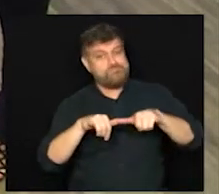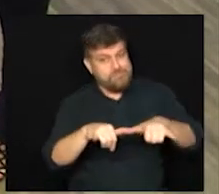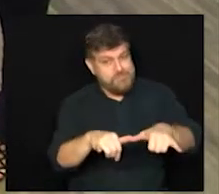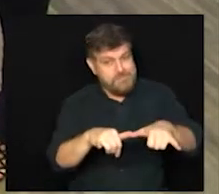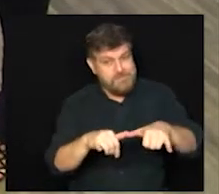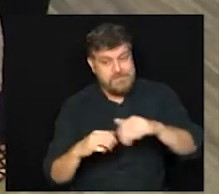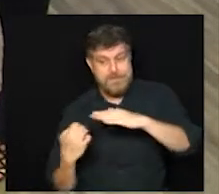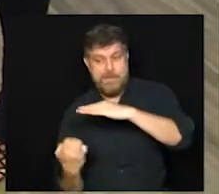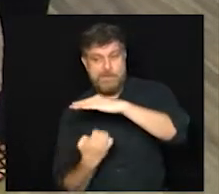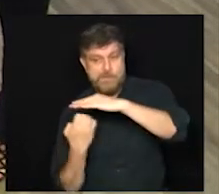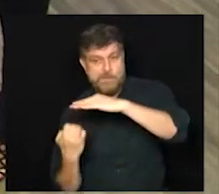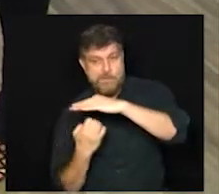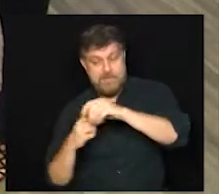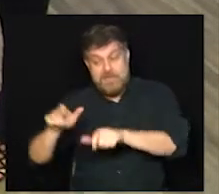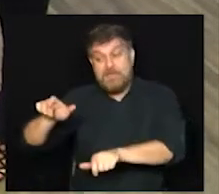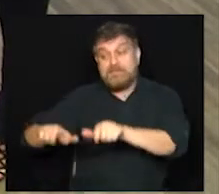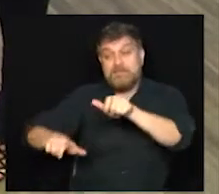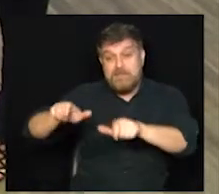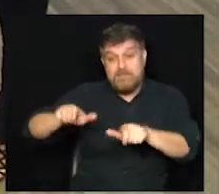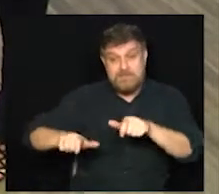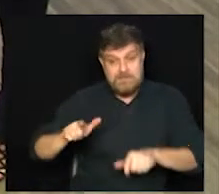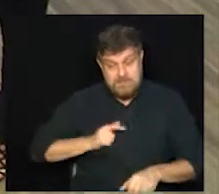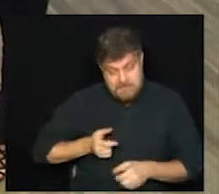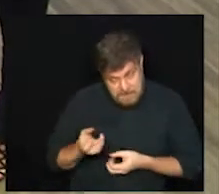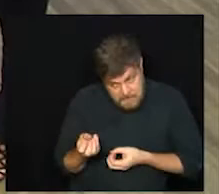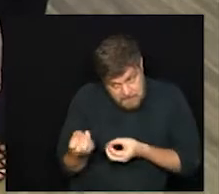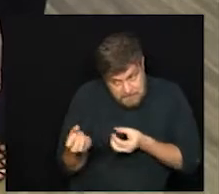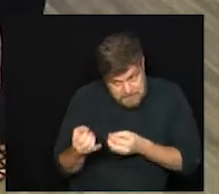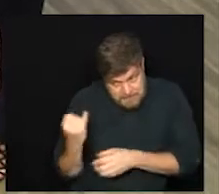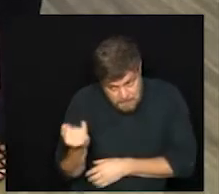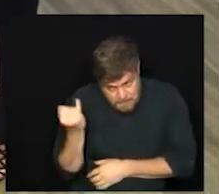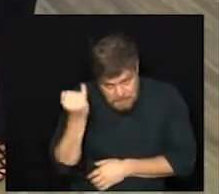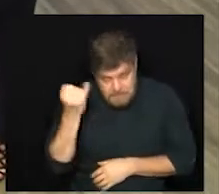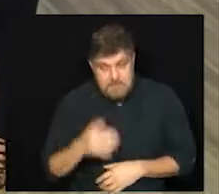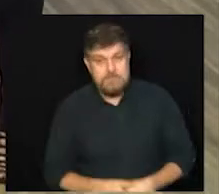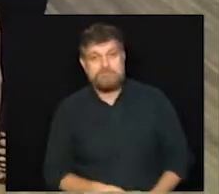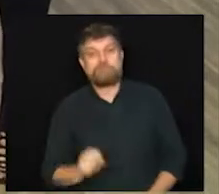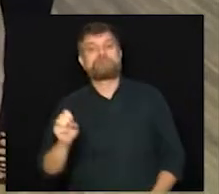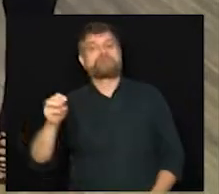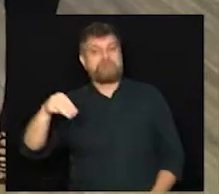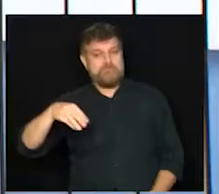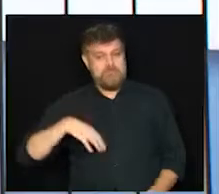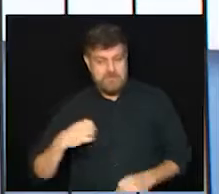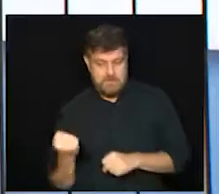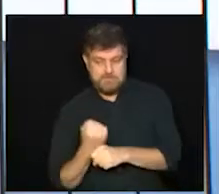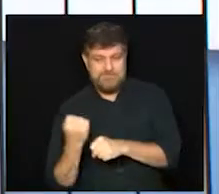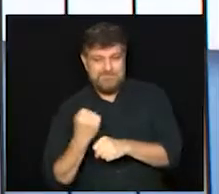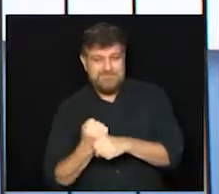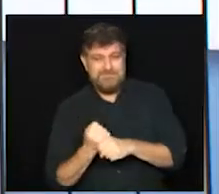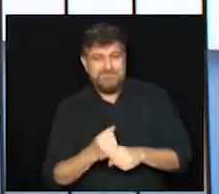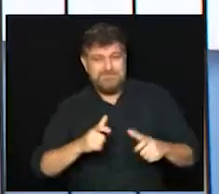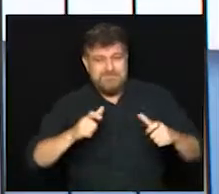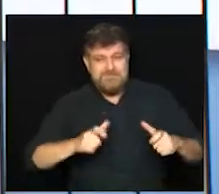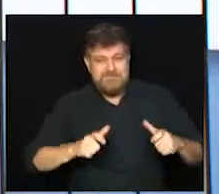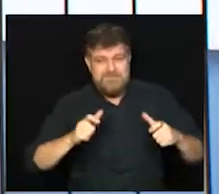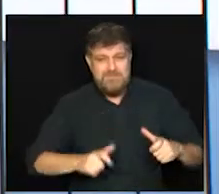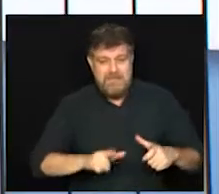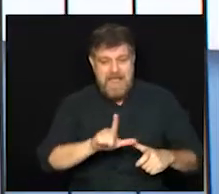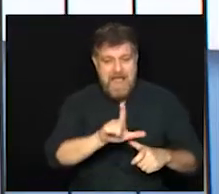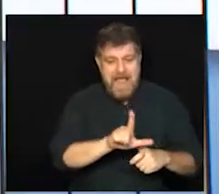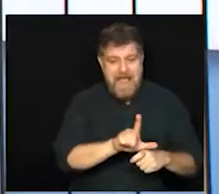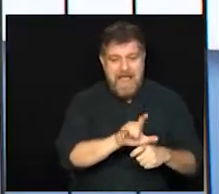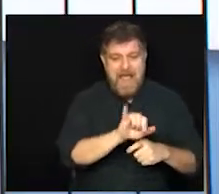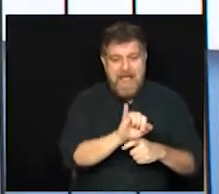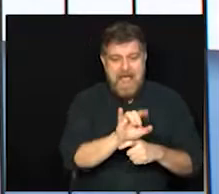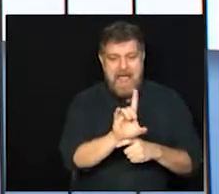empresa, moradores. Então, tem recado importante. Tem sim. Nós vamos ter obras ali na região da Vila Lídia. Vai ser uma